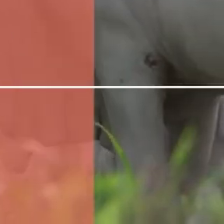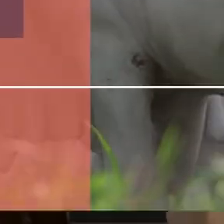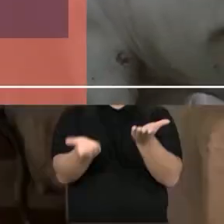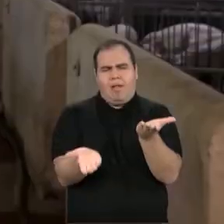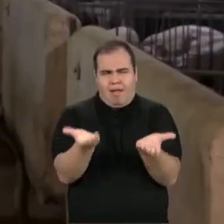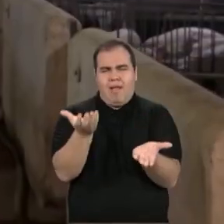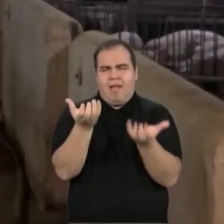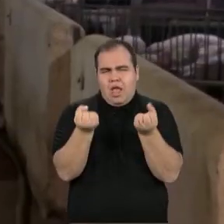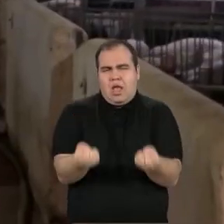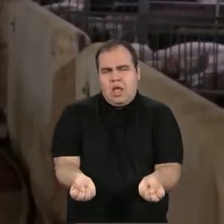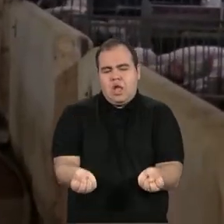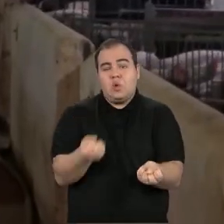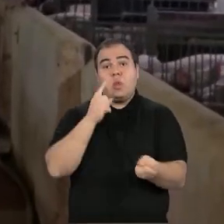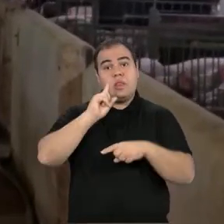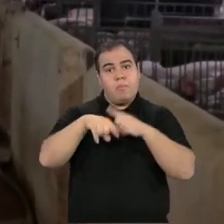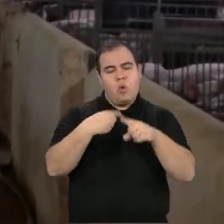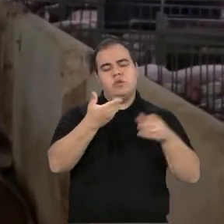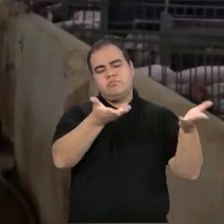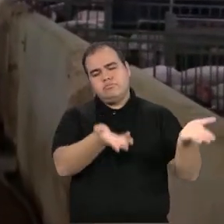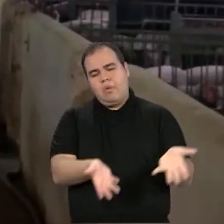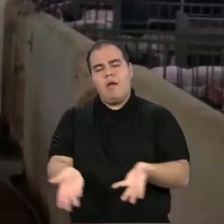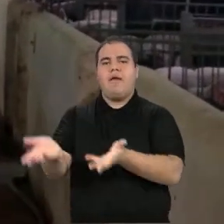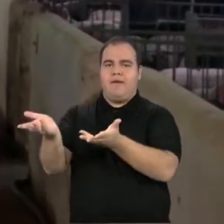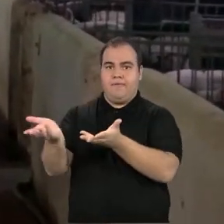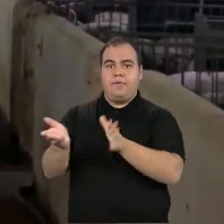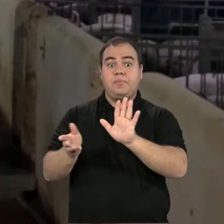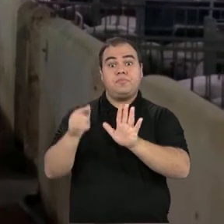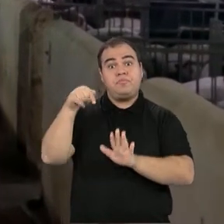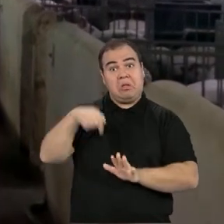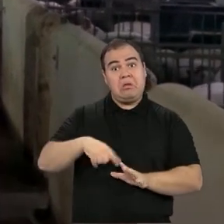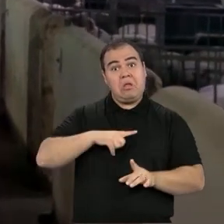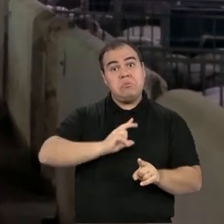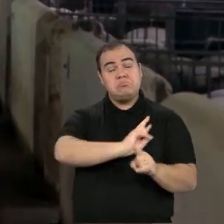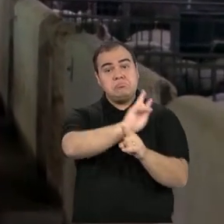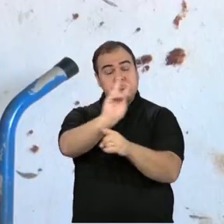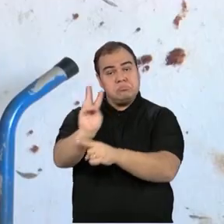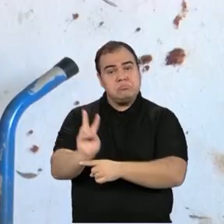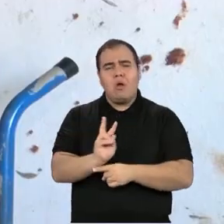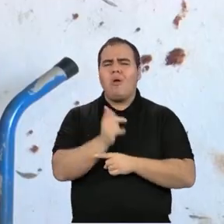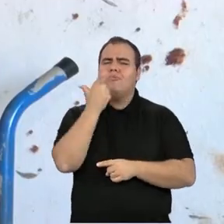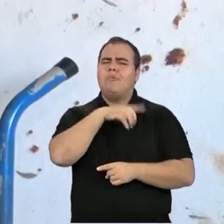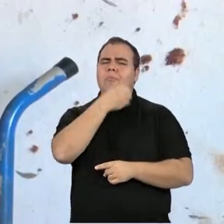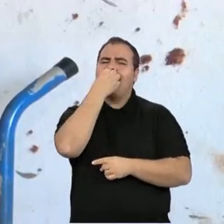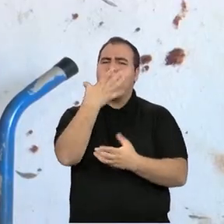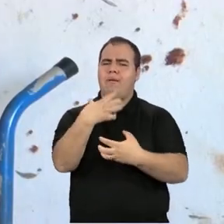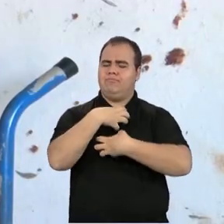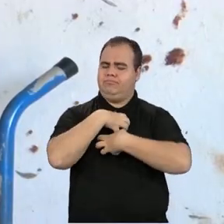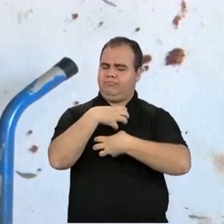água. Essa granja é totalmente equipada para garantir o bem-estar animal.